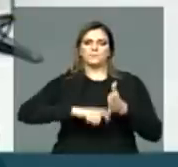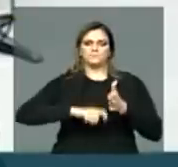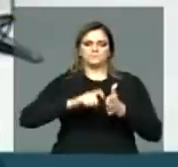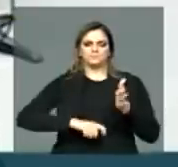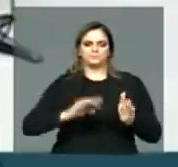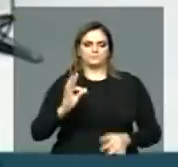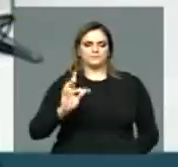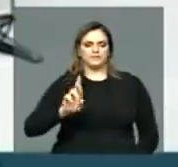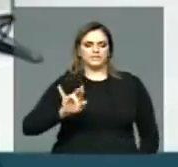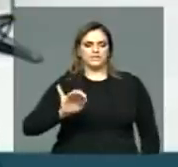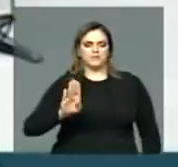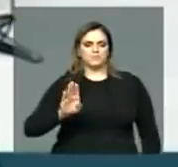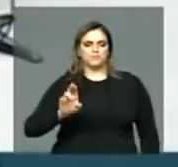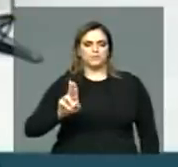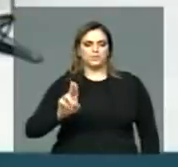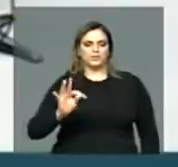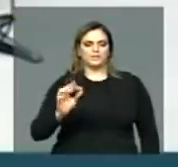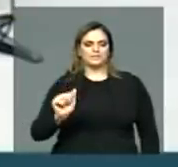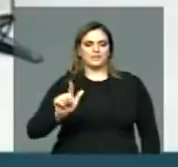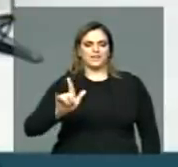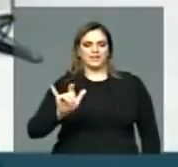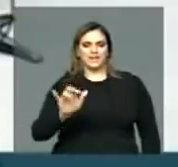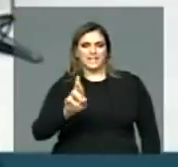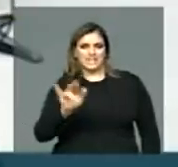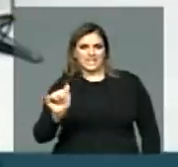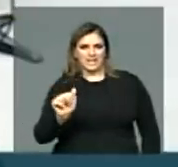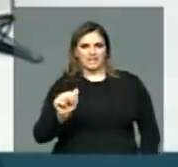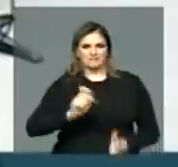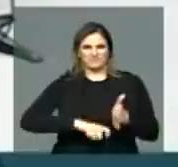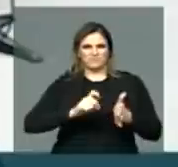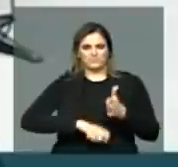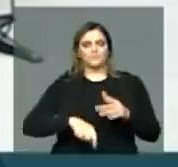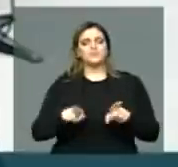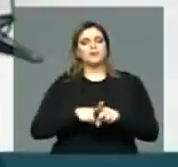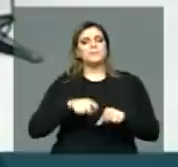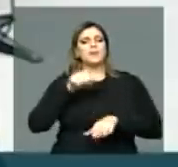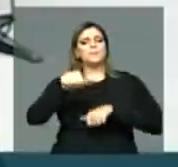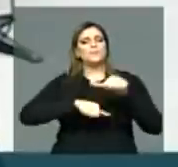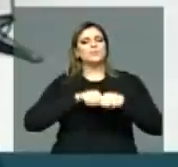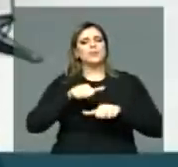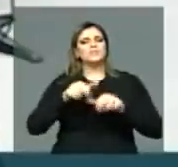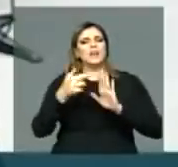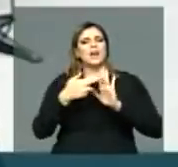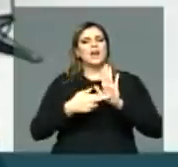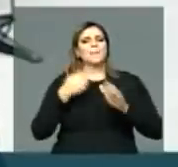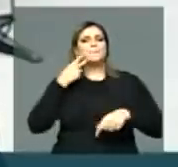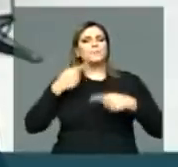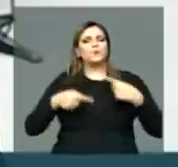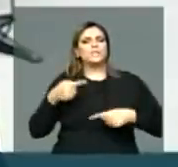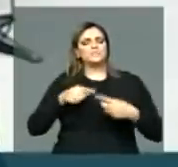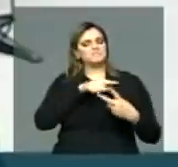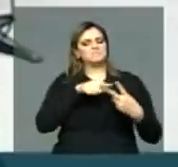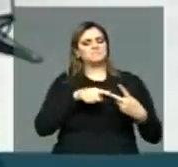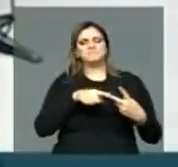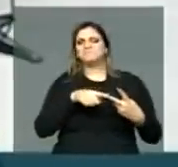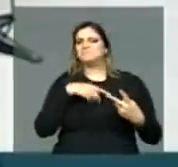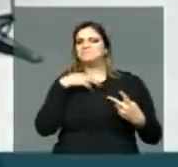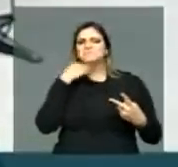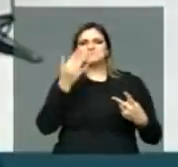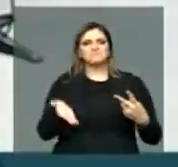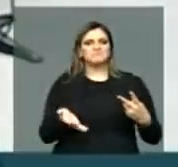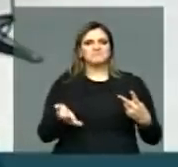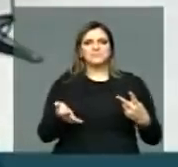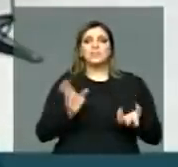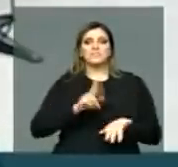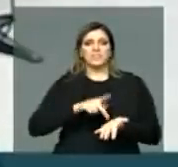precisa da mãe de todas as reformas, que é a reforma política, mas, isso é o discurso, porque, na verdade,